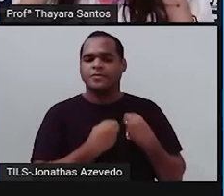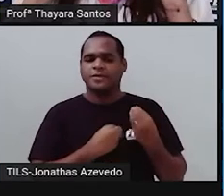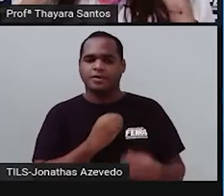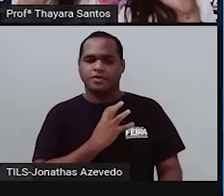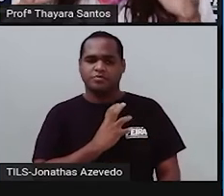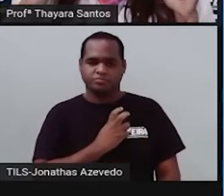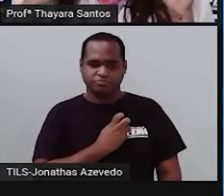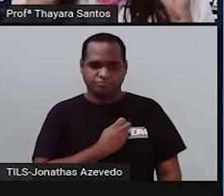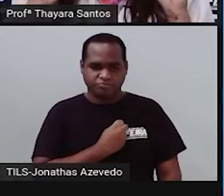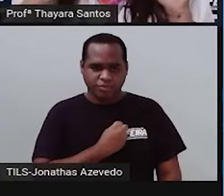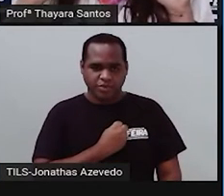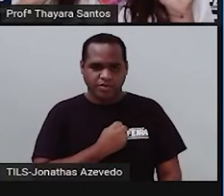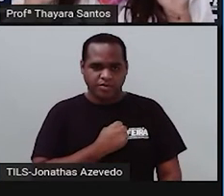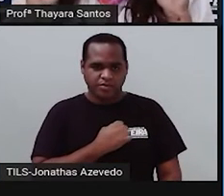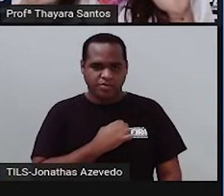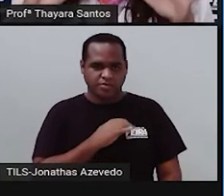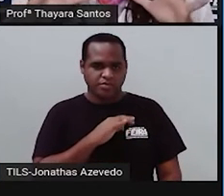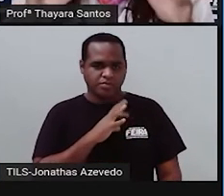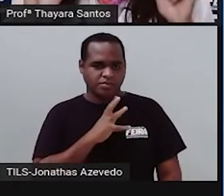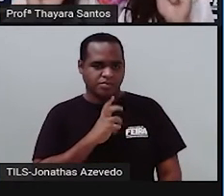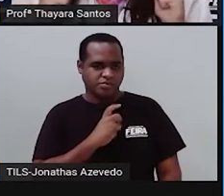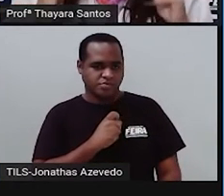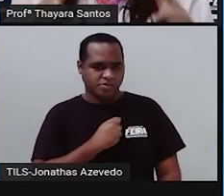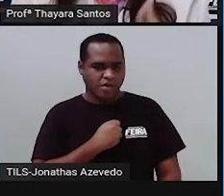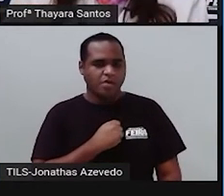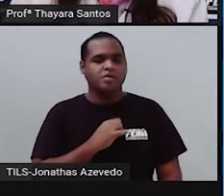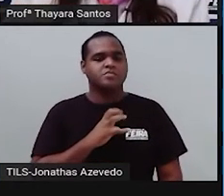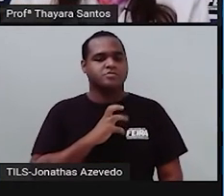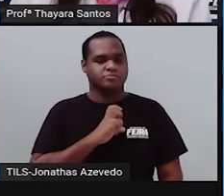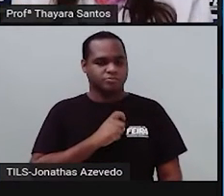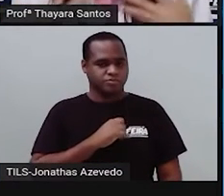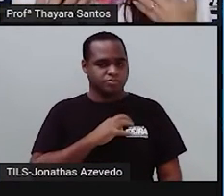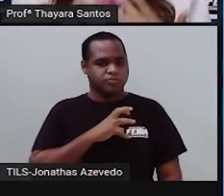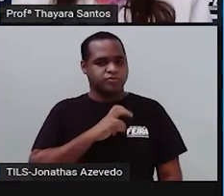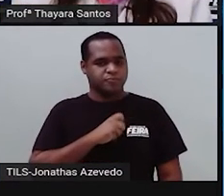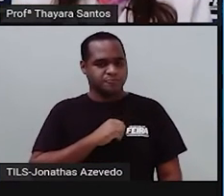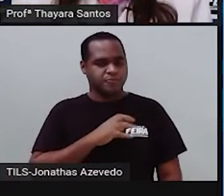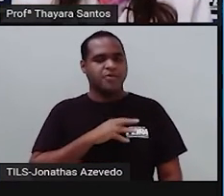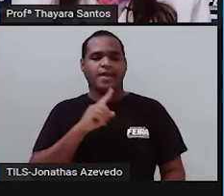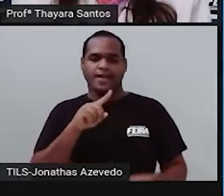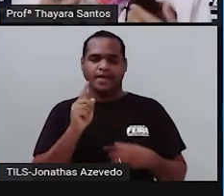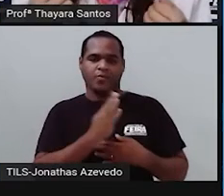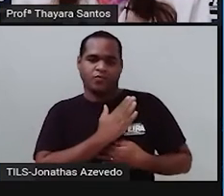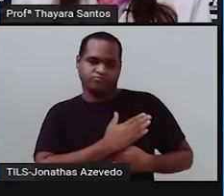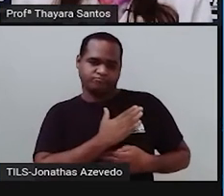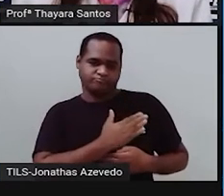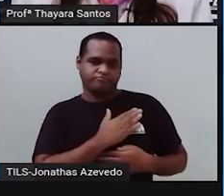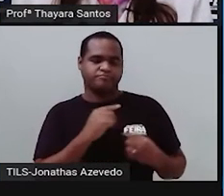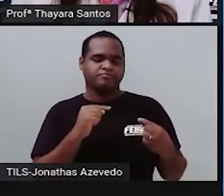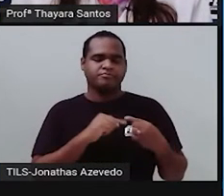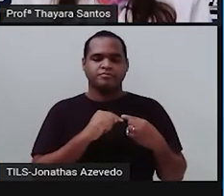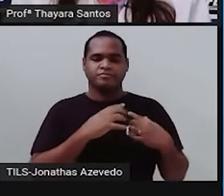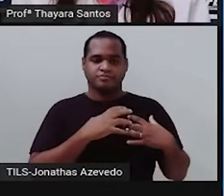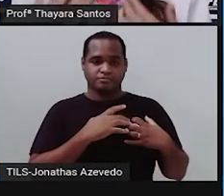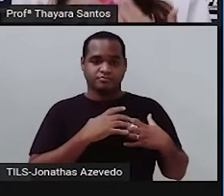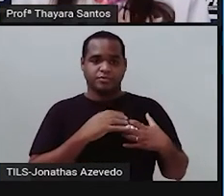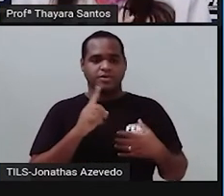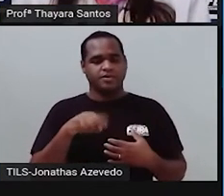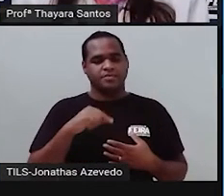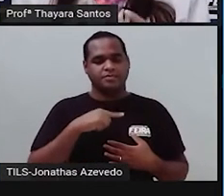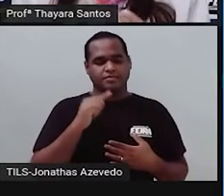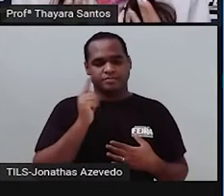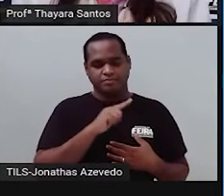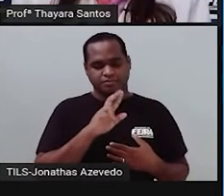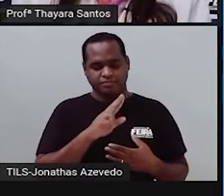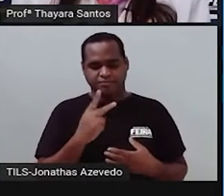se apertar. Isso que é contrair. Ele contrai e relaxa, contrai e relaxa. Então, as células musculares, elas têm essa característica, Elas têm